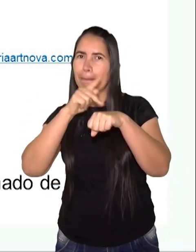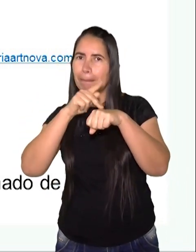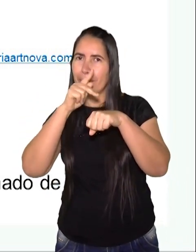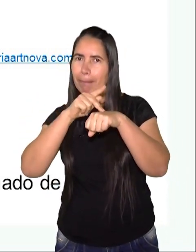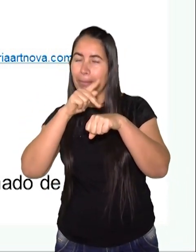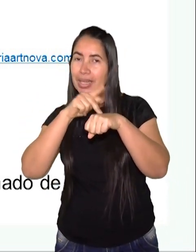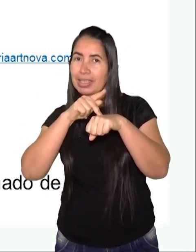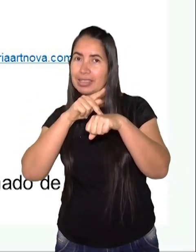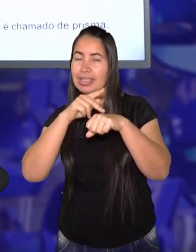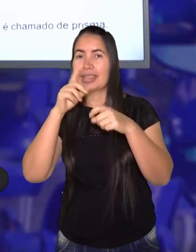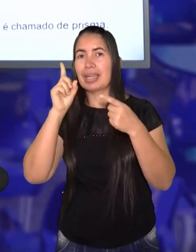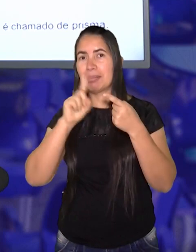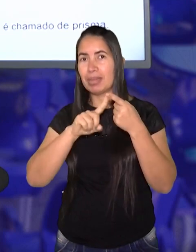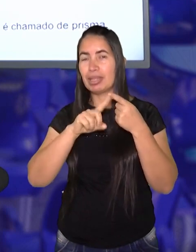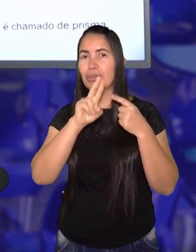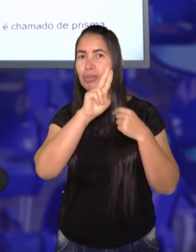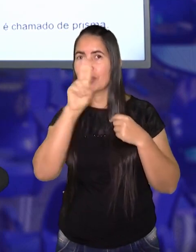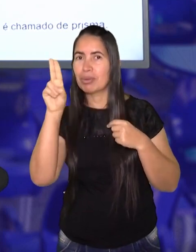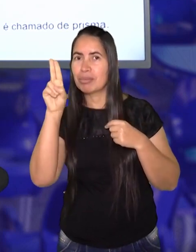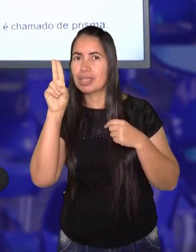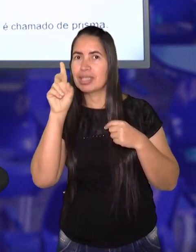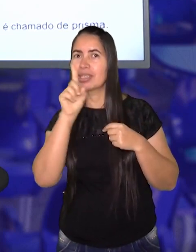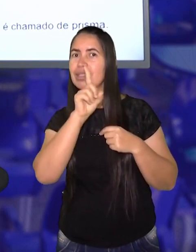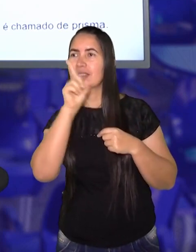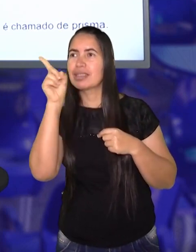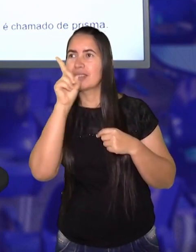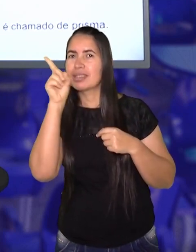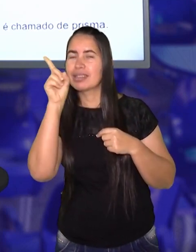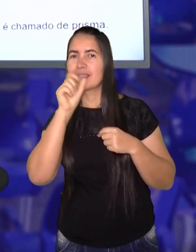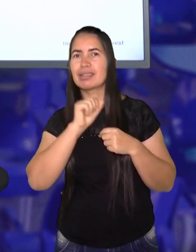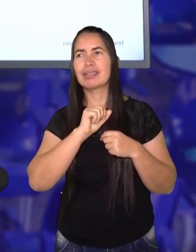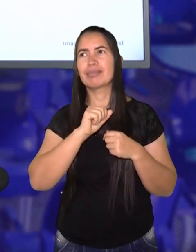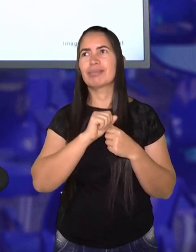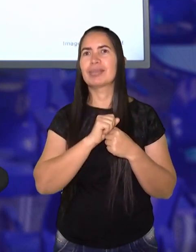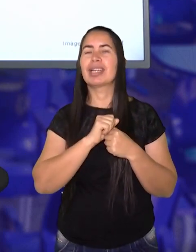paralelepípedo, que também é chamado de prisma.